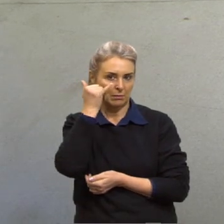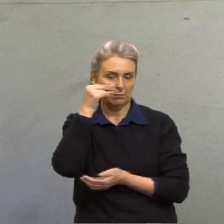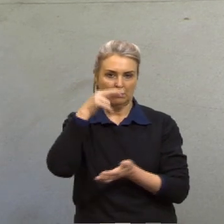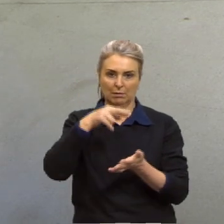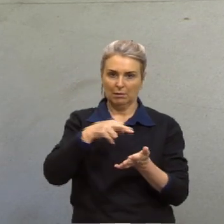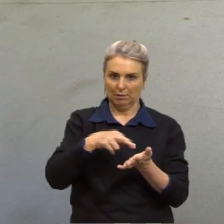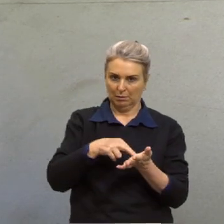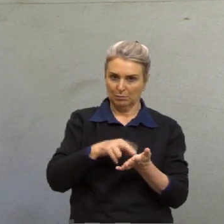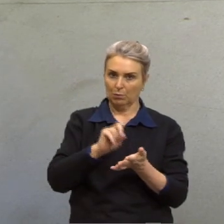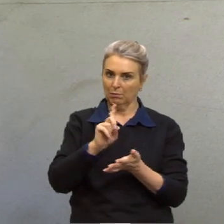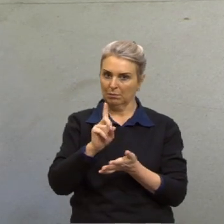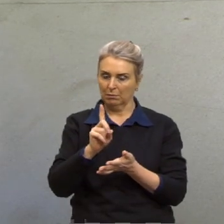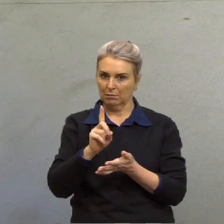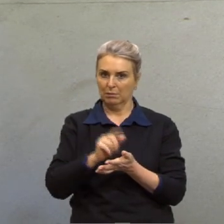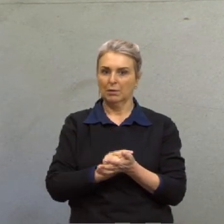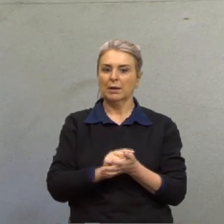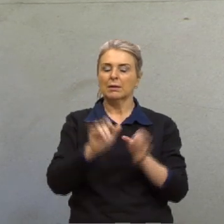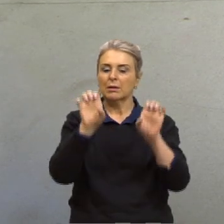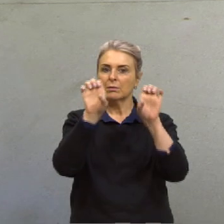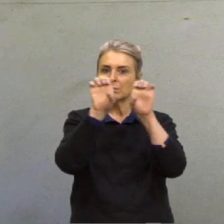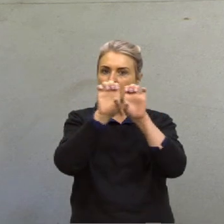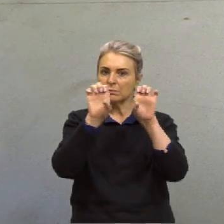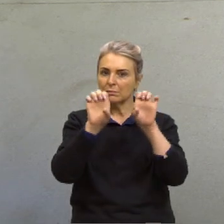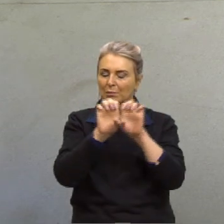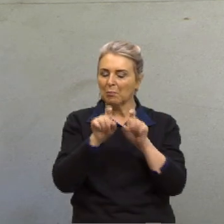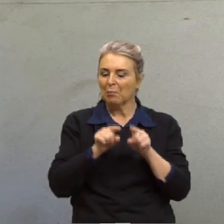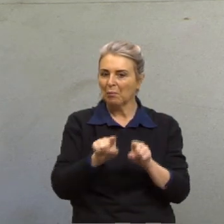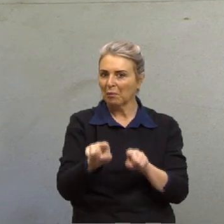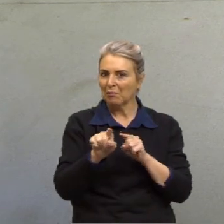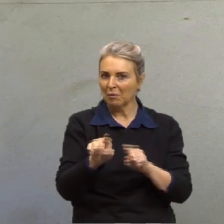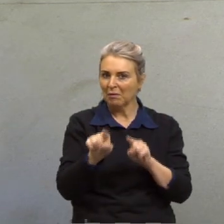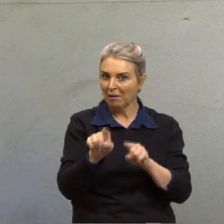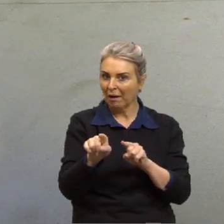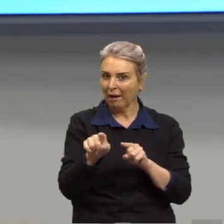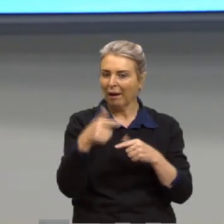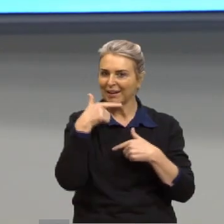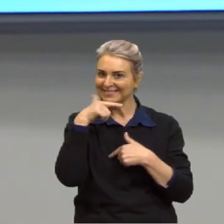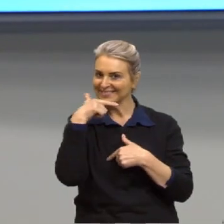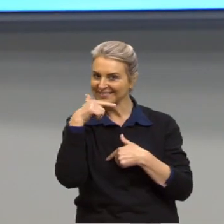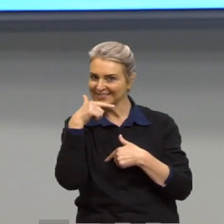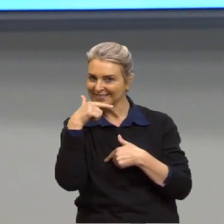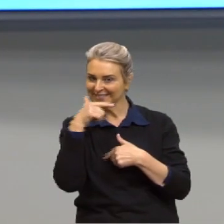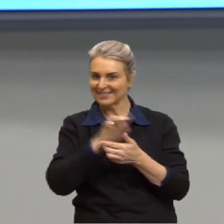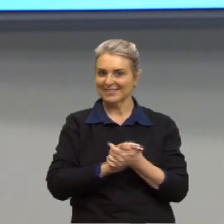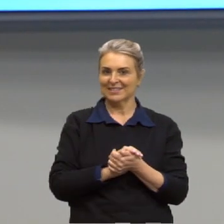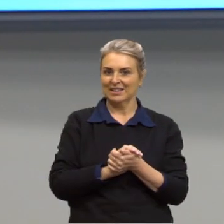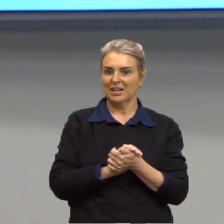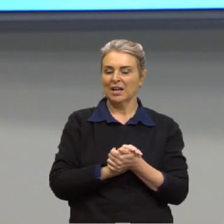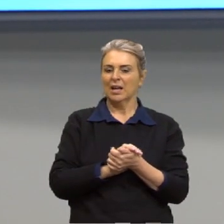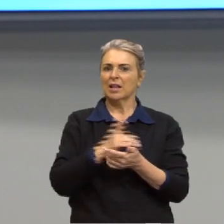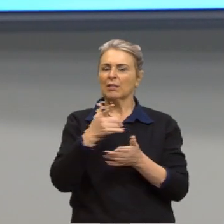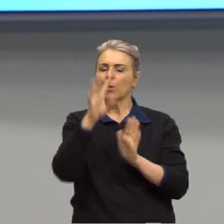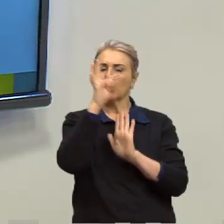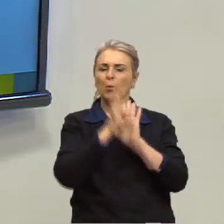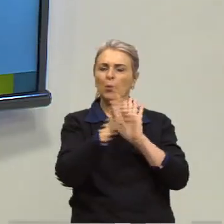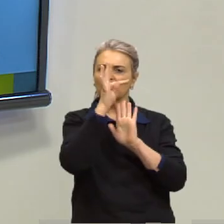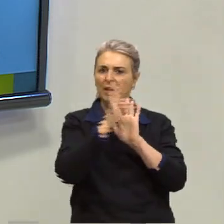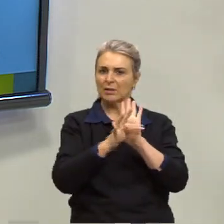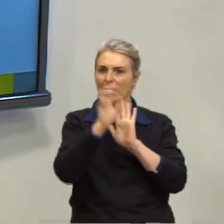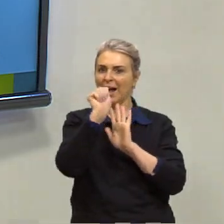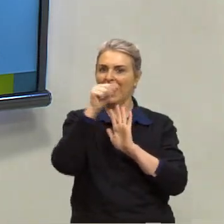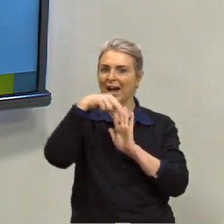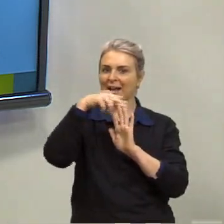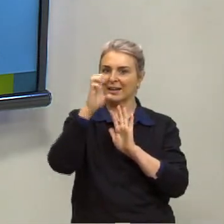estruturadas com a finalidade de provocar o riso. O recurso expressivo que configura esse texto como uma anedota